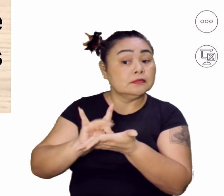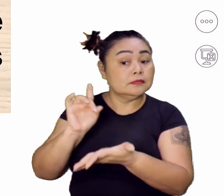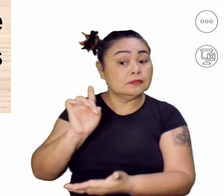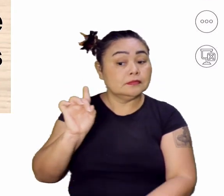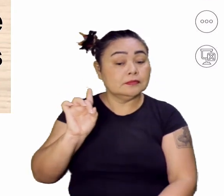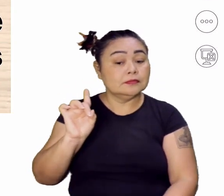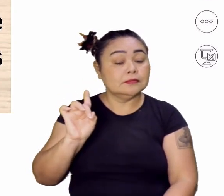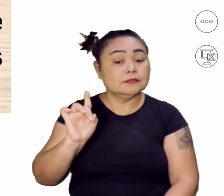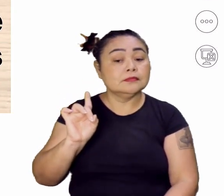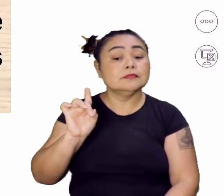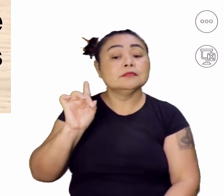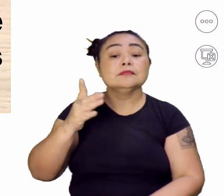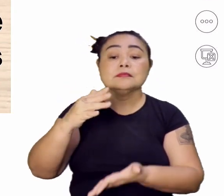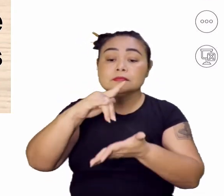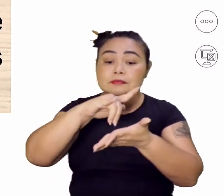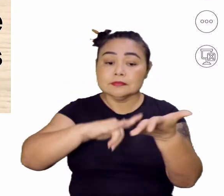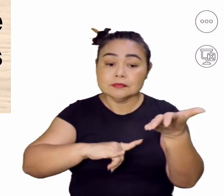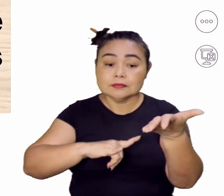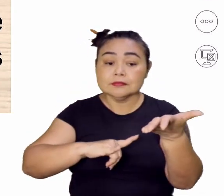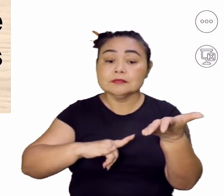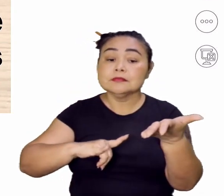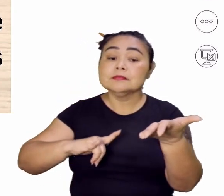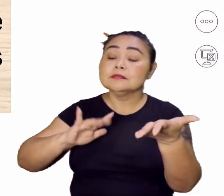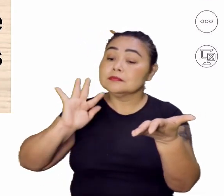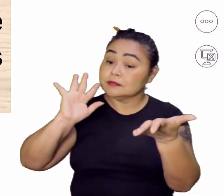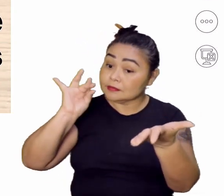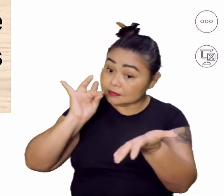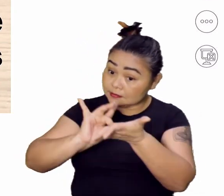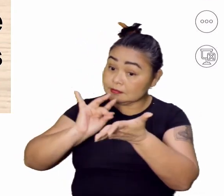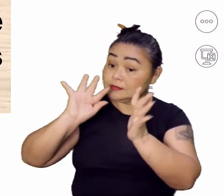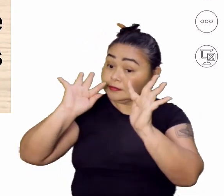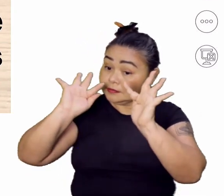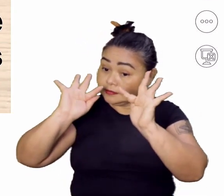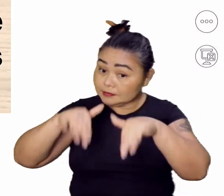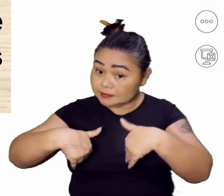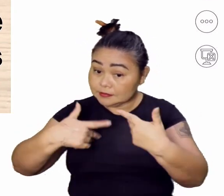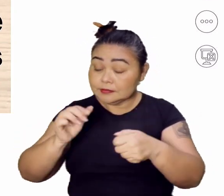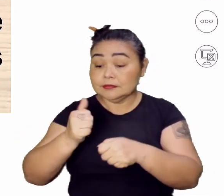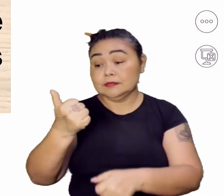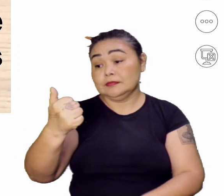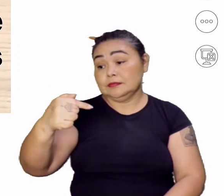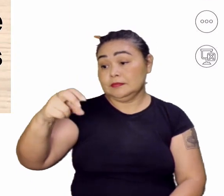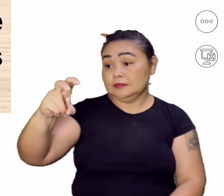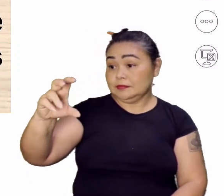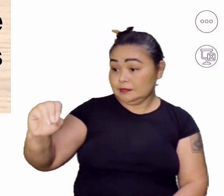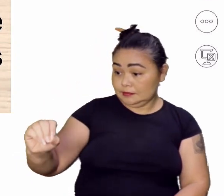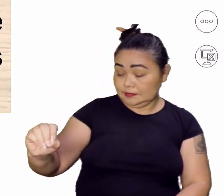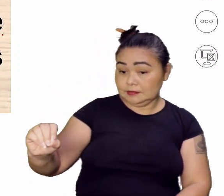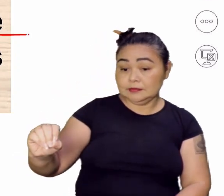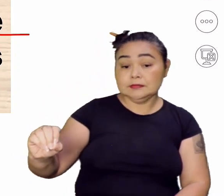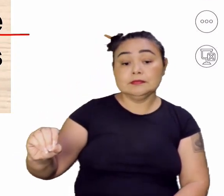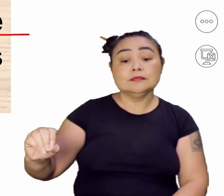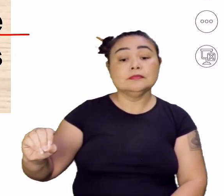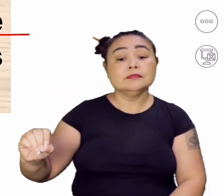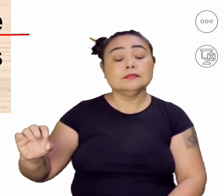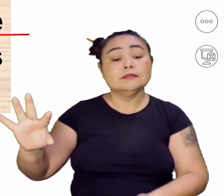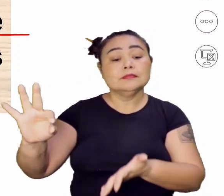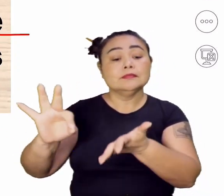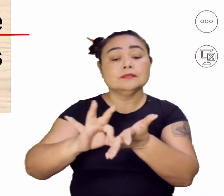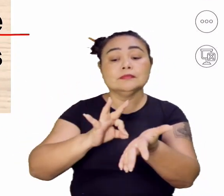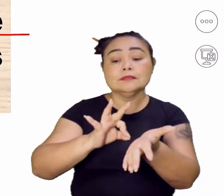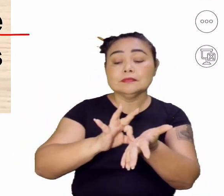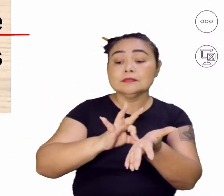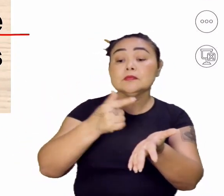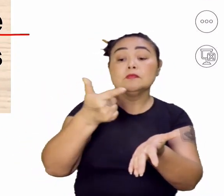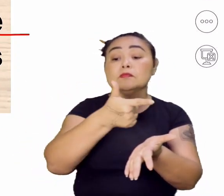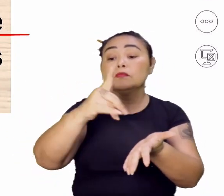Esse tratado só chegou ao fim em 1750, com a assinatura do Tratado